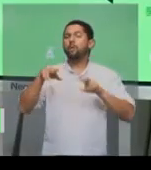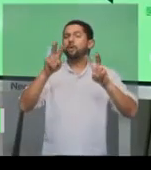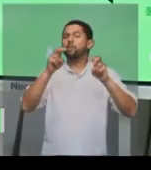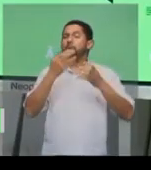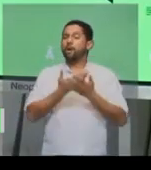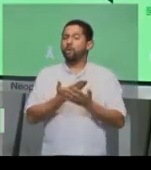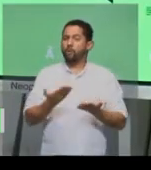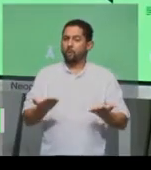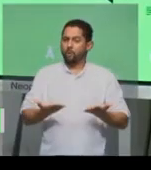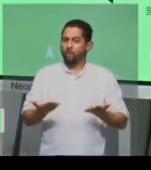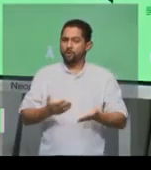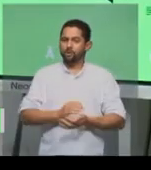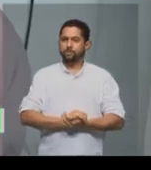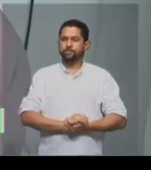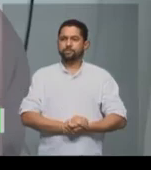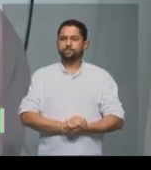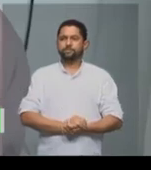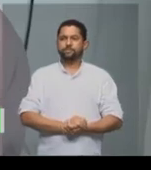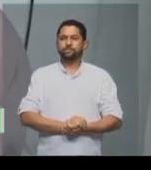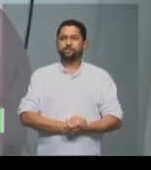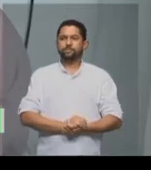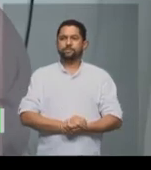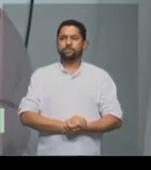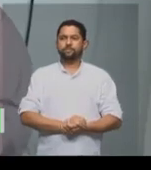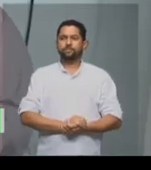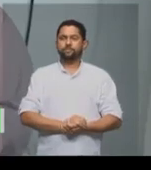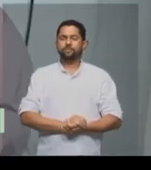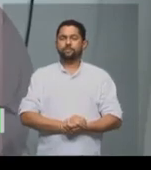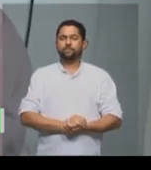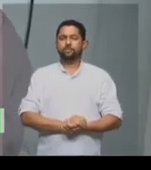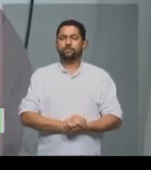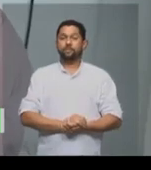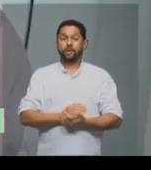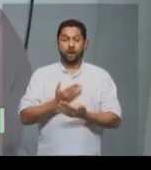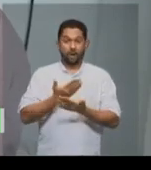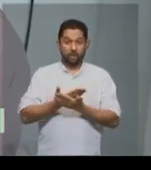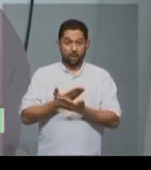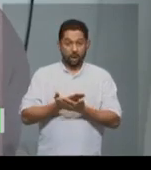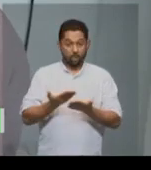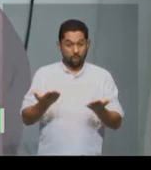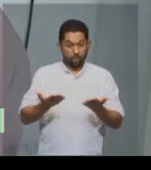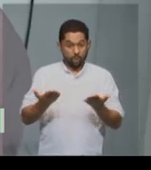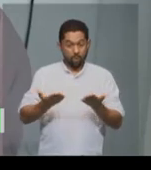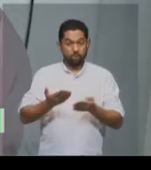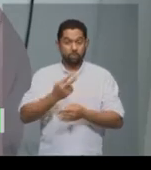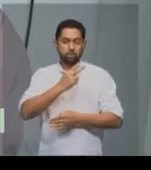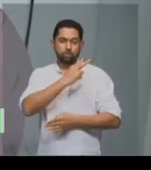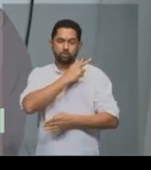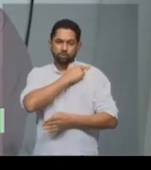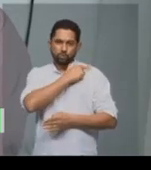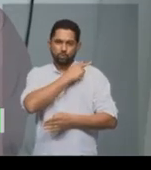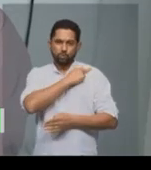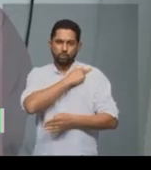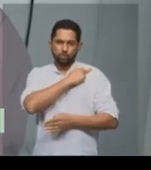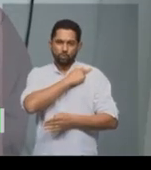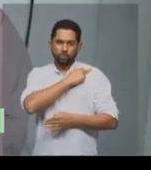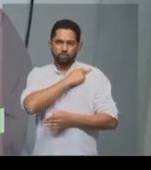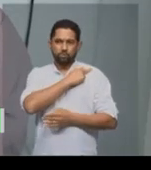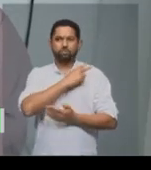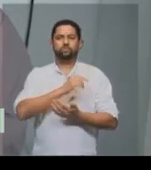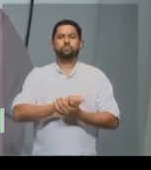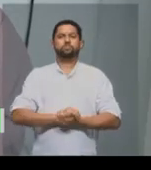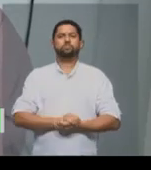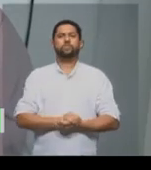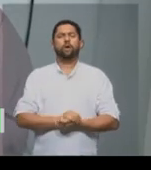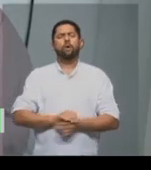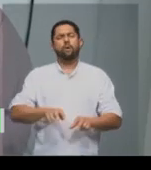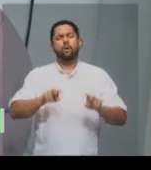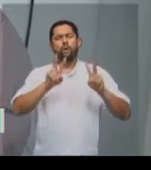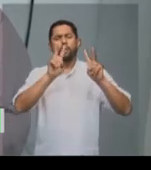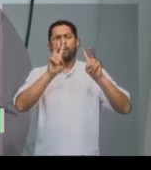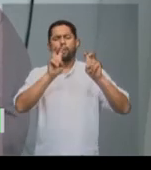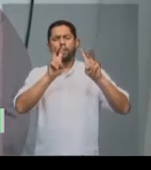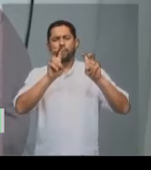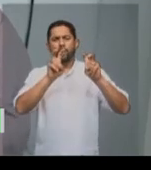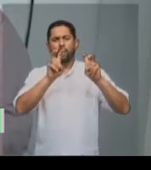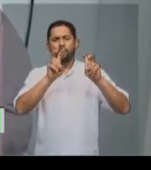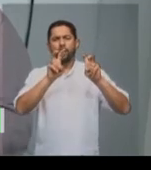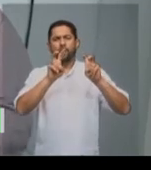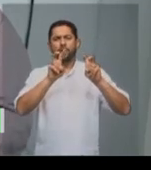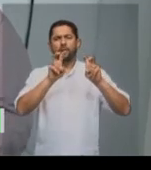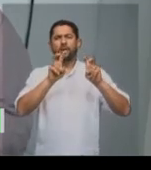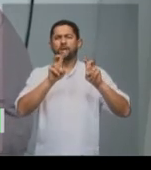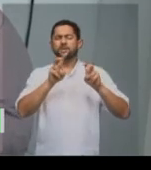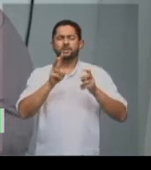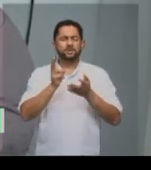hoje. Então, a aula de hoje foi para o segundo ano do Ensino Médio. É um tema que é muito recorrente,